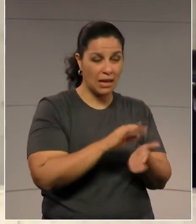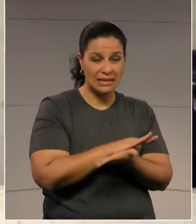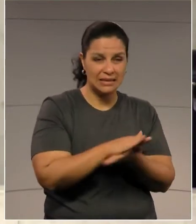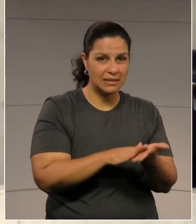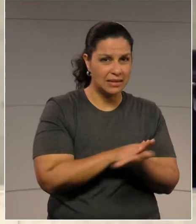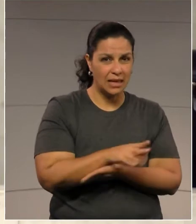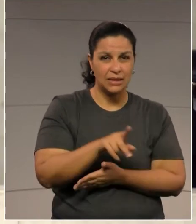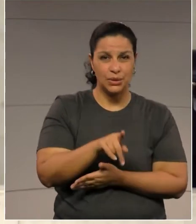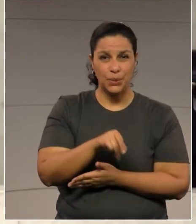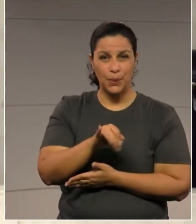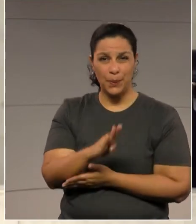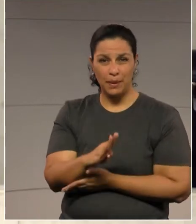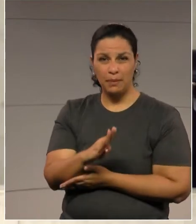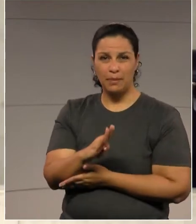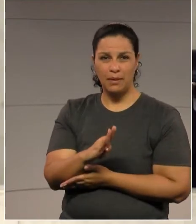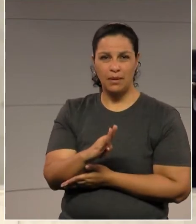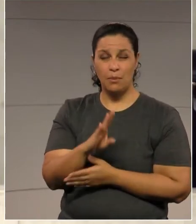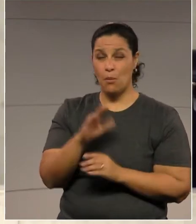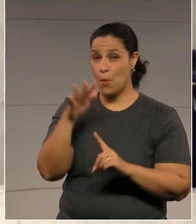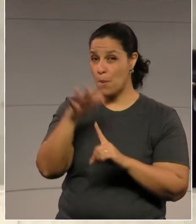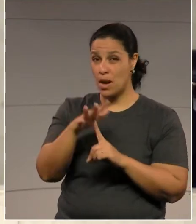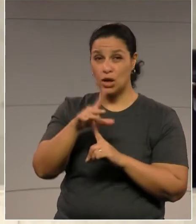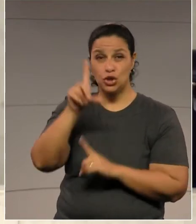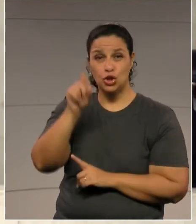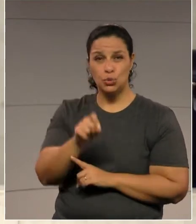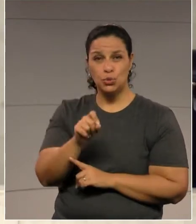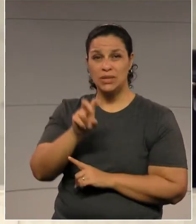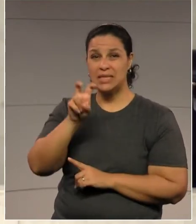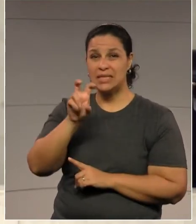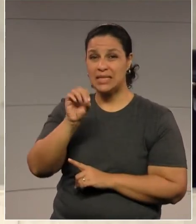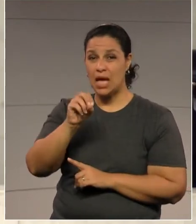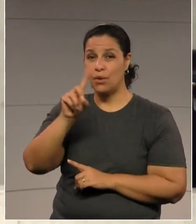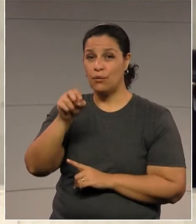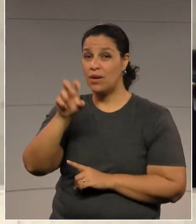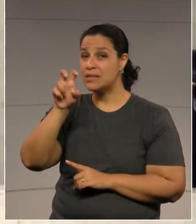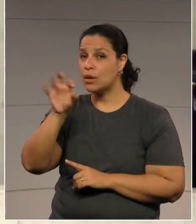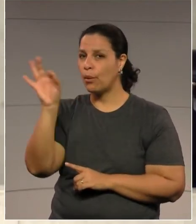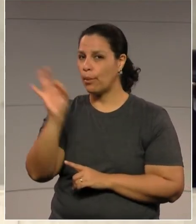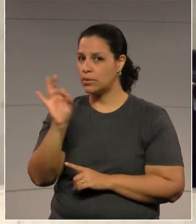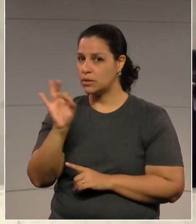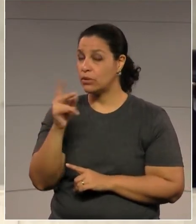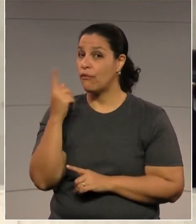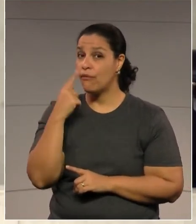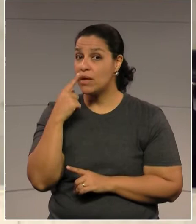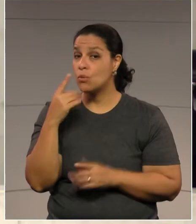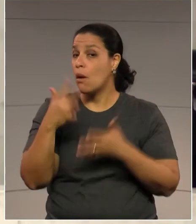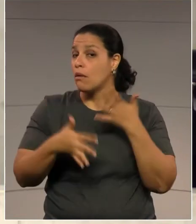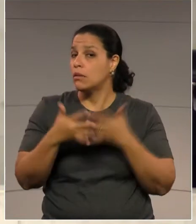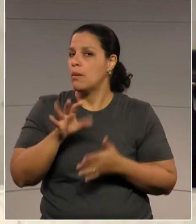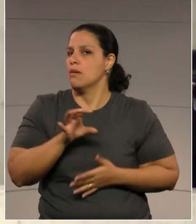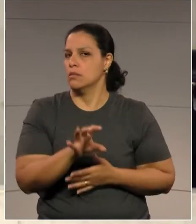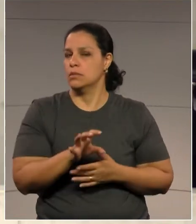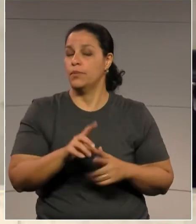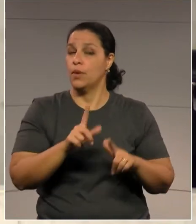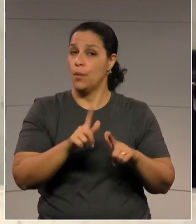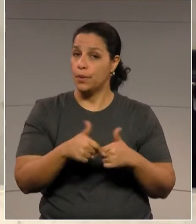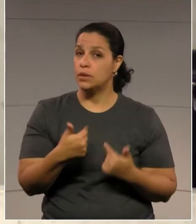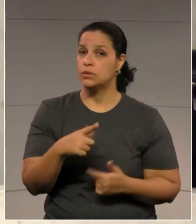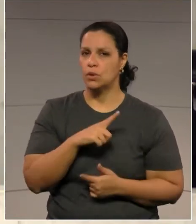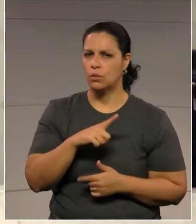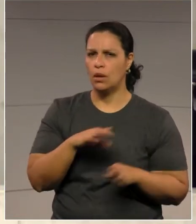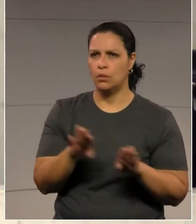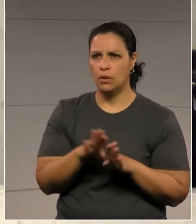o PIB do Paraná cai 0,5%. Olha o impacto que isso tem. Então, eu tenho uma